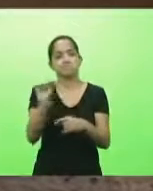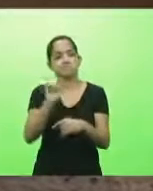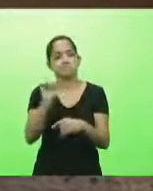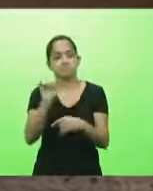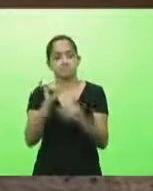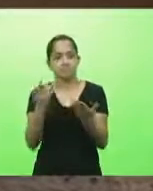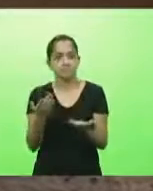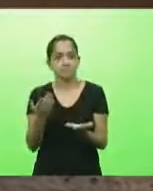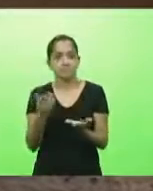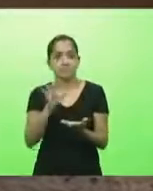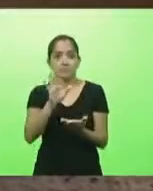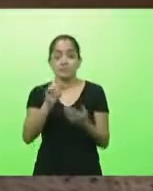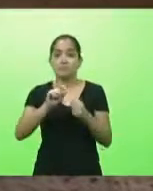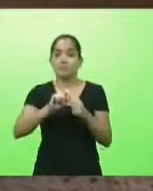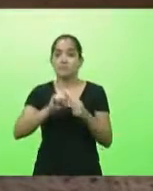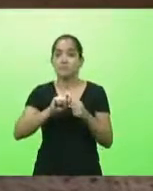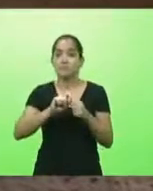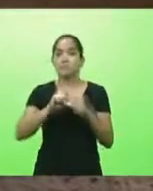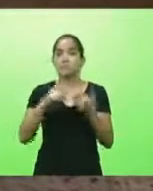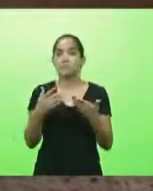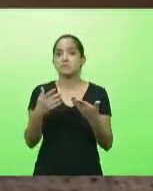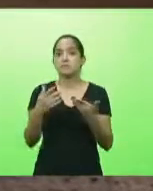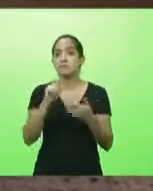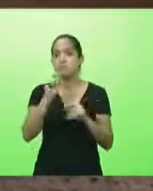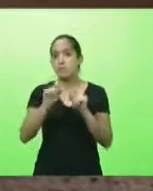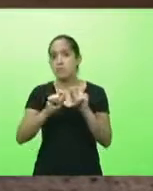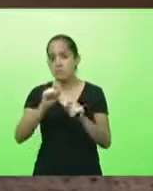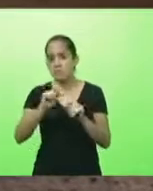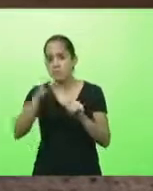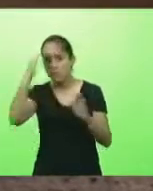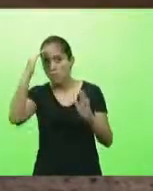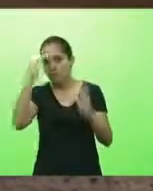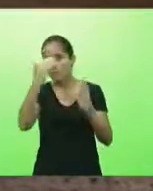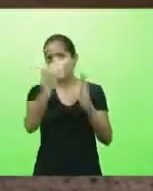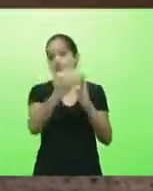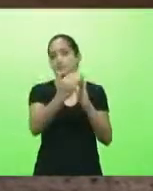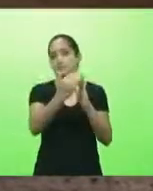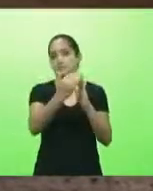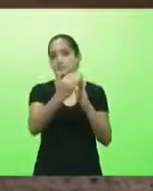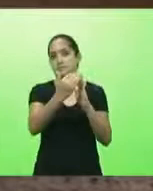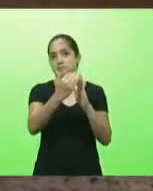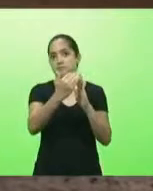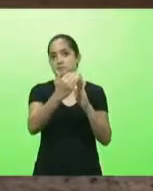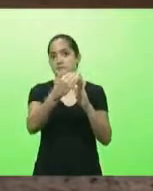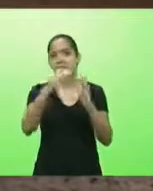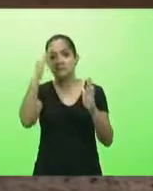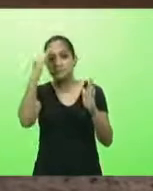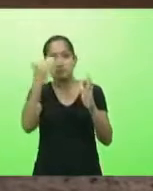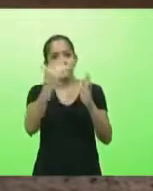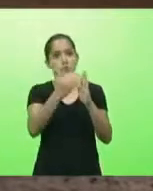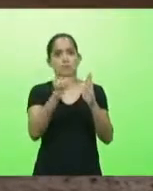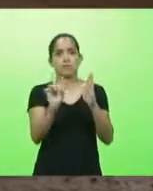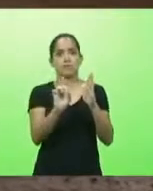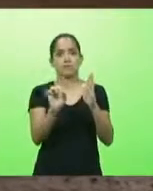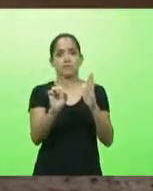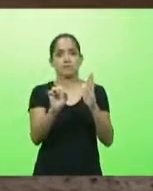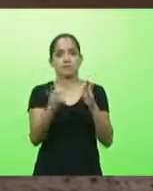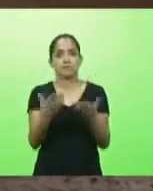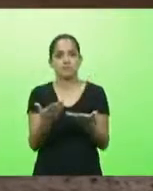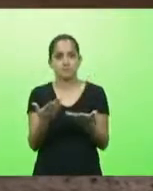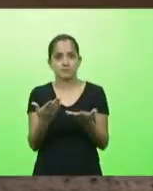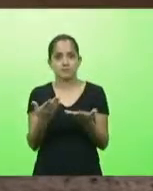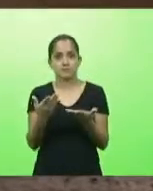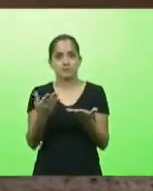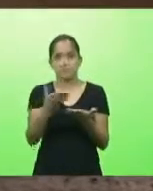o que tem que ser feito é obedecer e quem não obedece deputado Bruno que